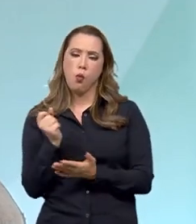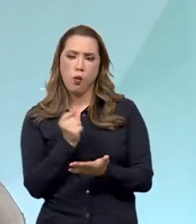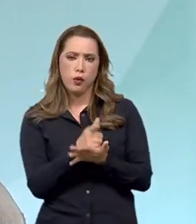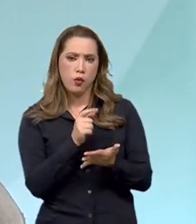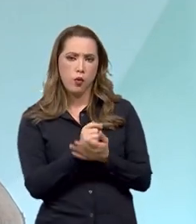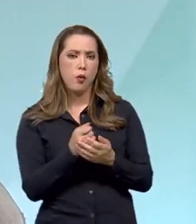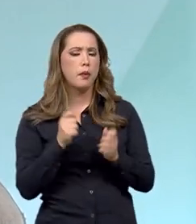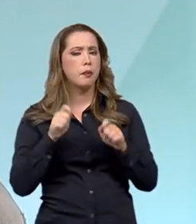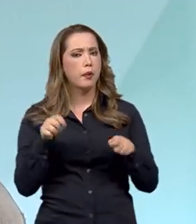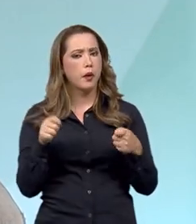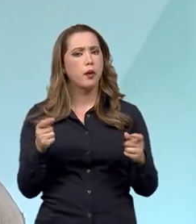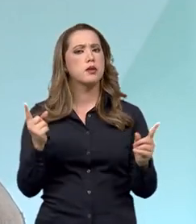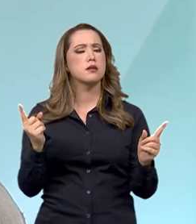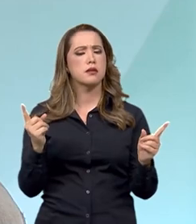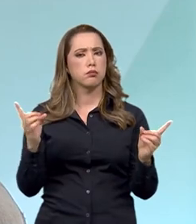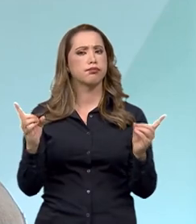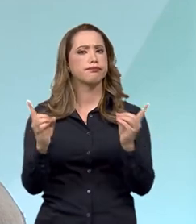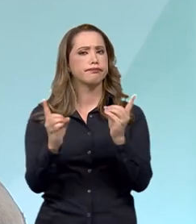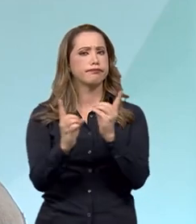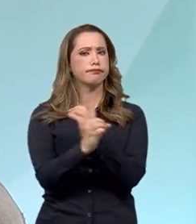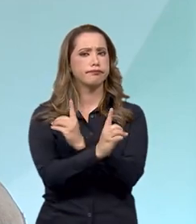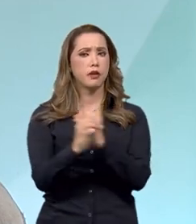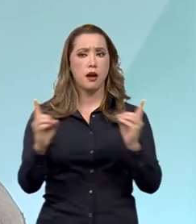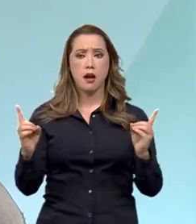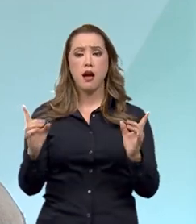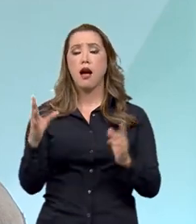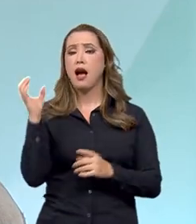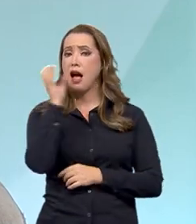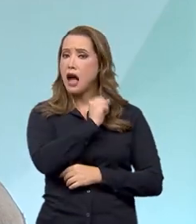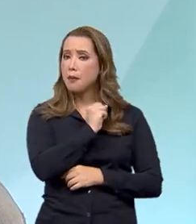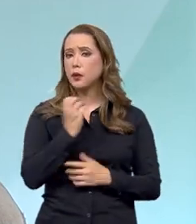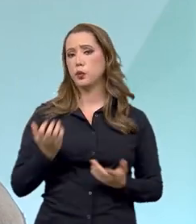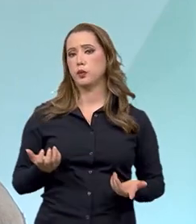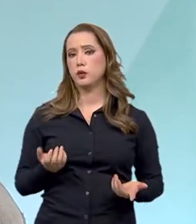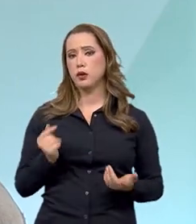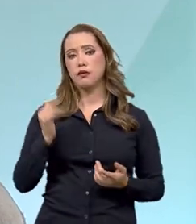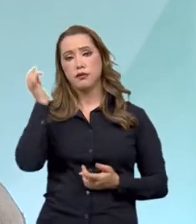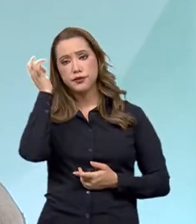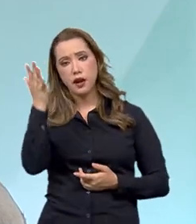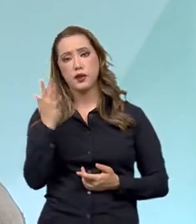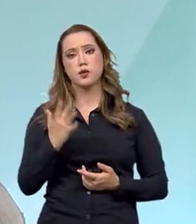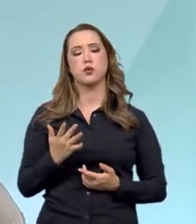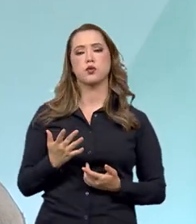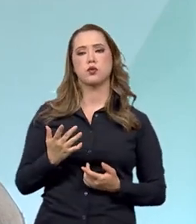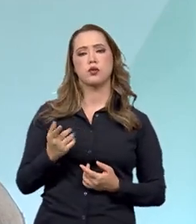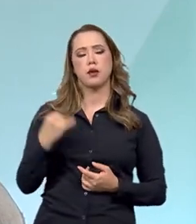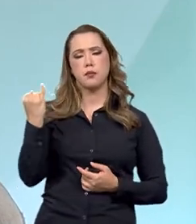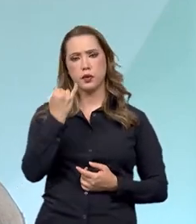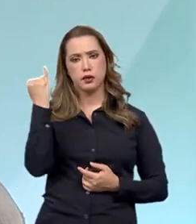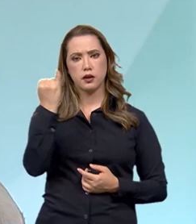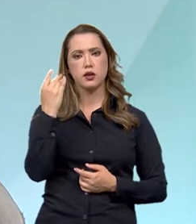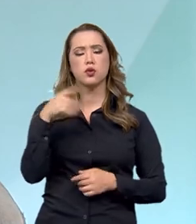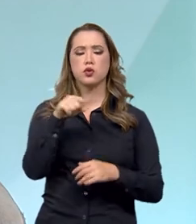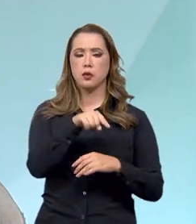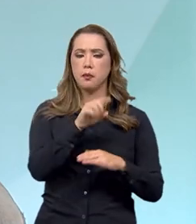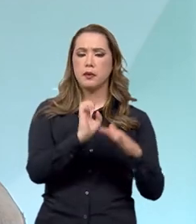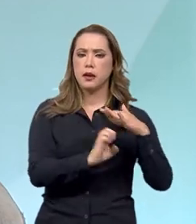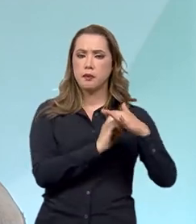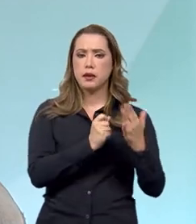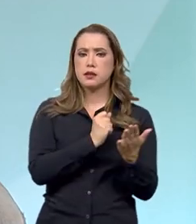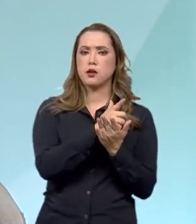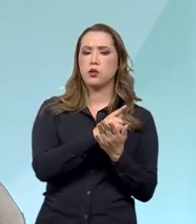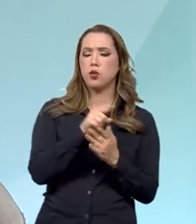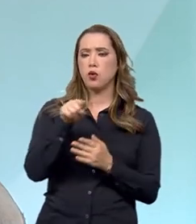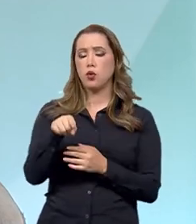forma mais dinâmica, mais constante, mais ágil. E todo mundo sai ganhando com isso. Sai ganhando não só a empresa, como sai